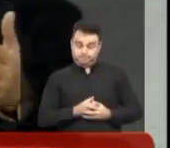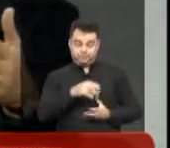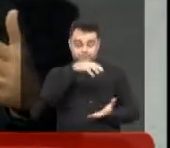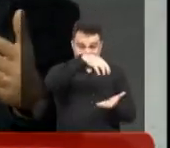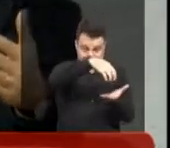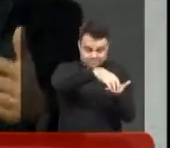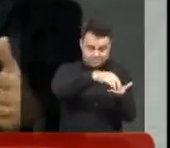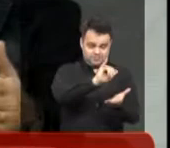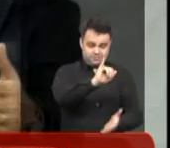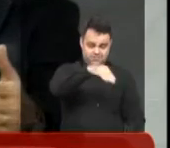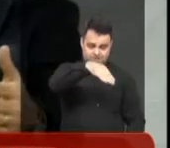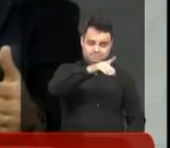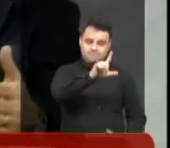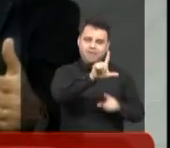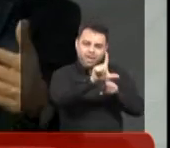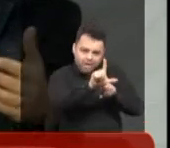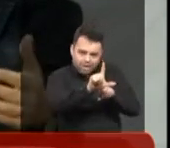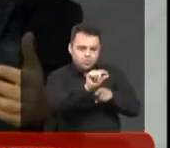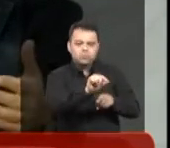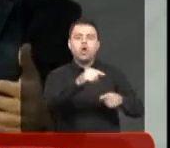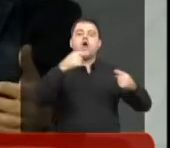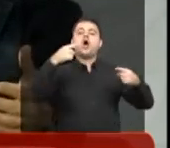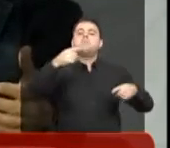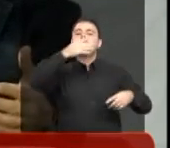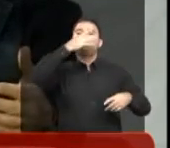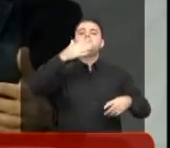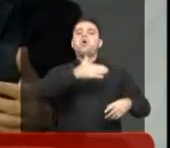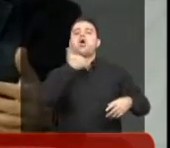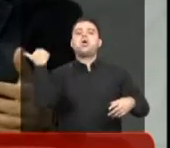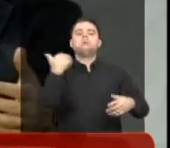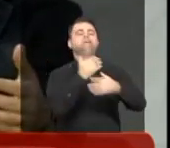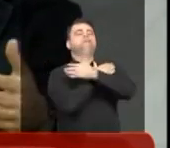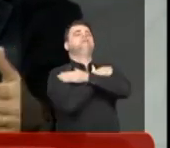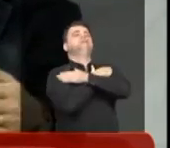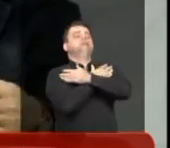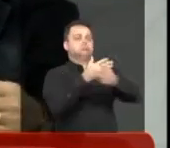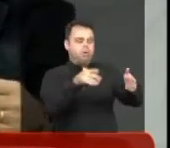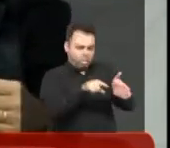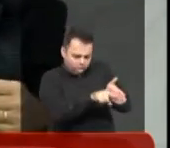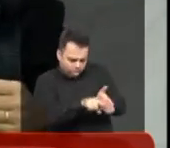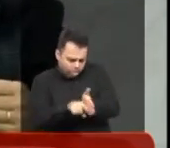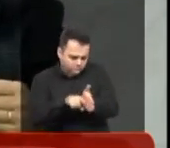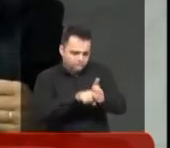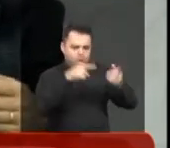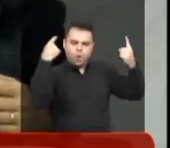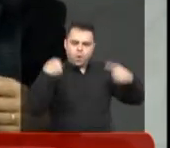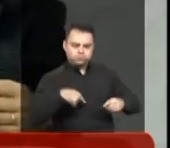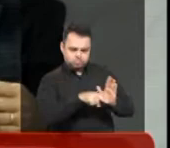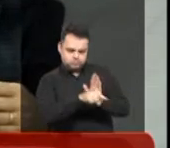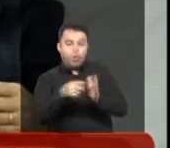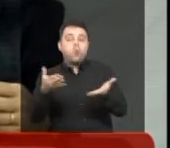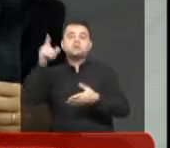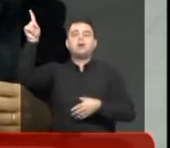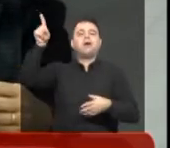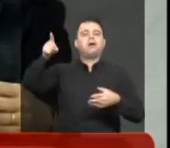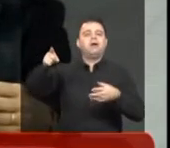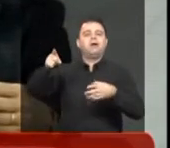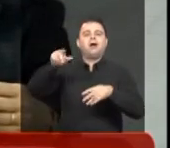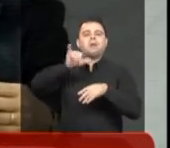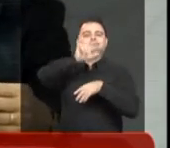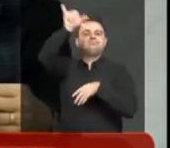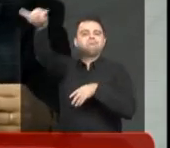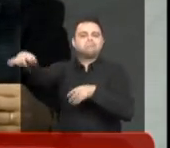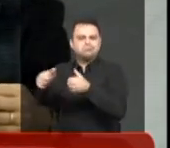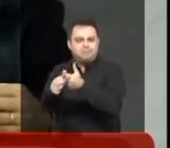atribuições do IML, fazer exame necroscópico. Hoje é feito lá no cemitério de São João Batista, em